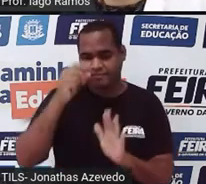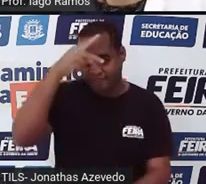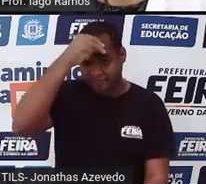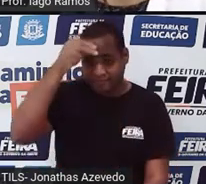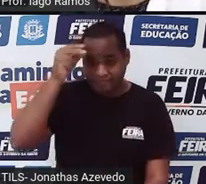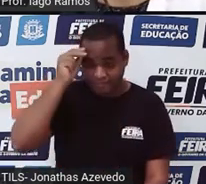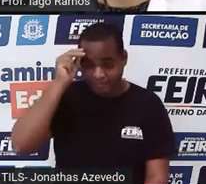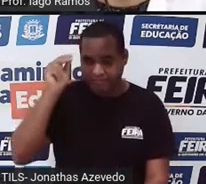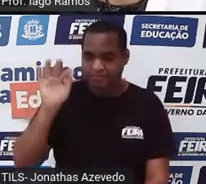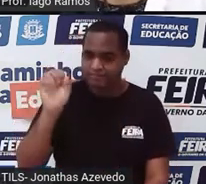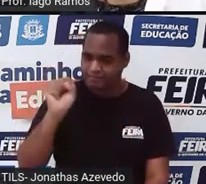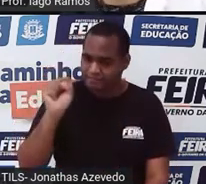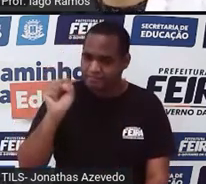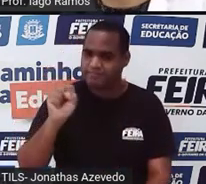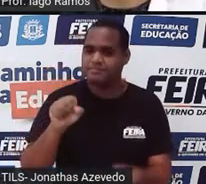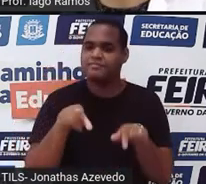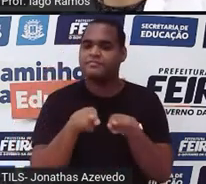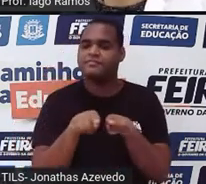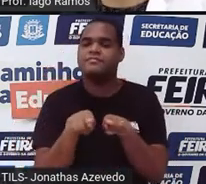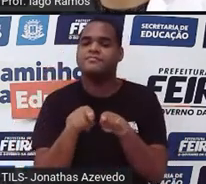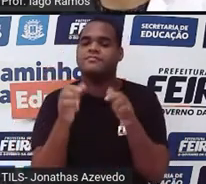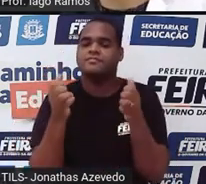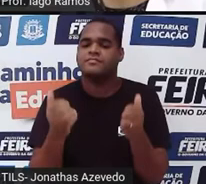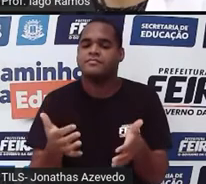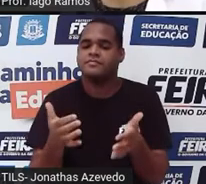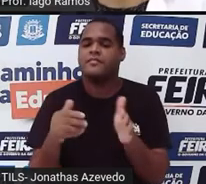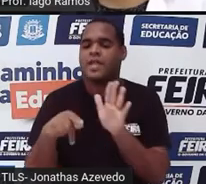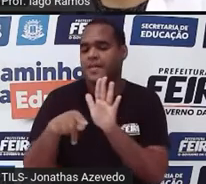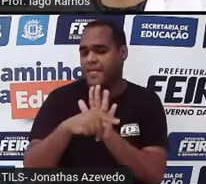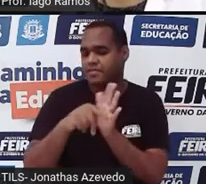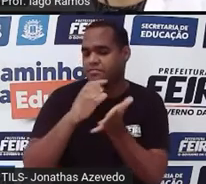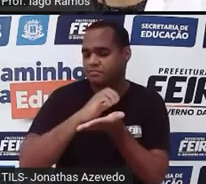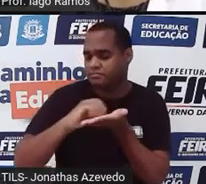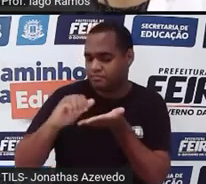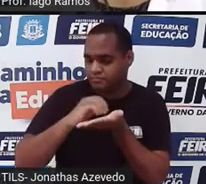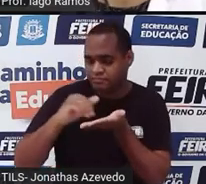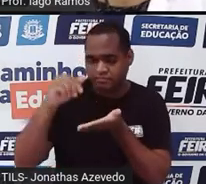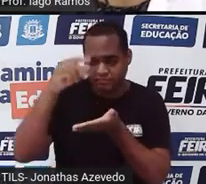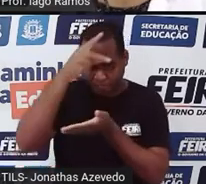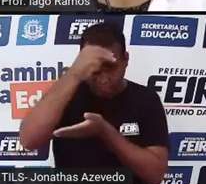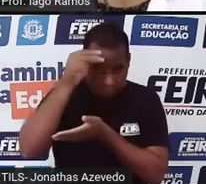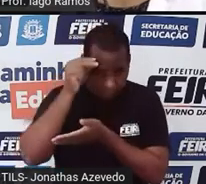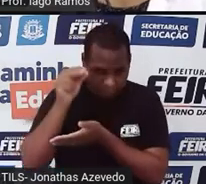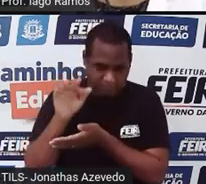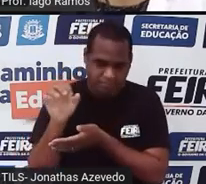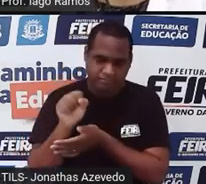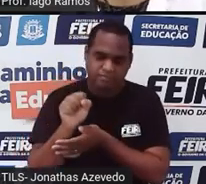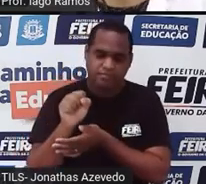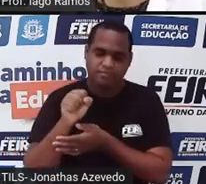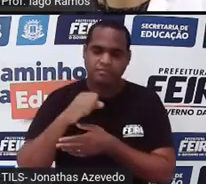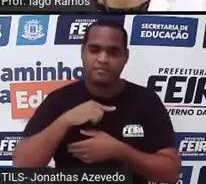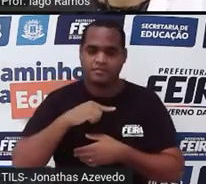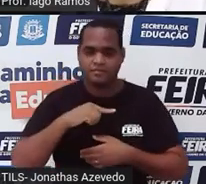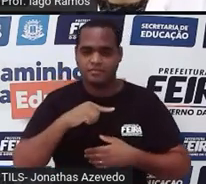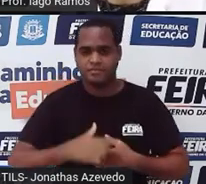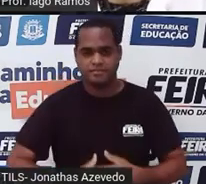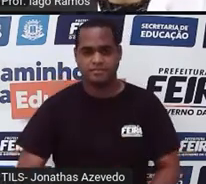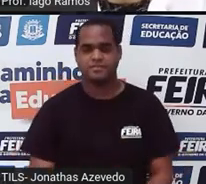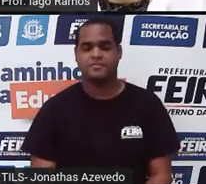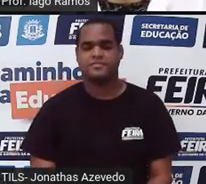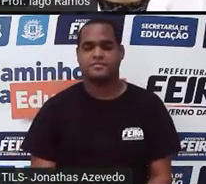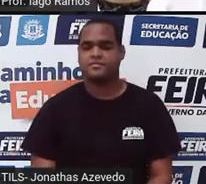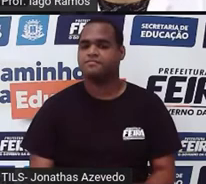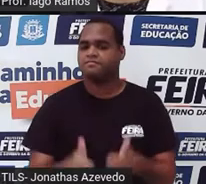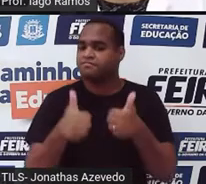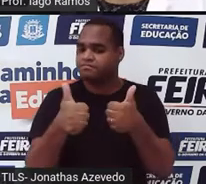Municipal de Feira de Santana e da própria Secretaria Municipal de Educação de Feira de Santana, tá bom? Bom,